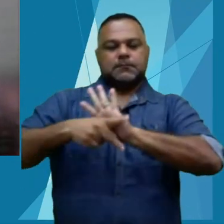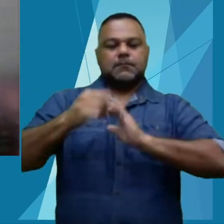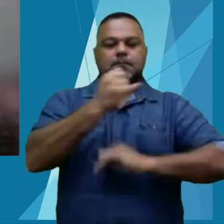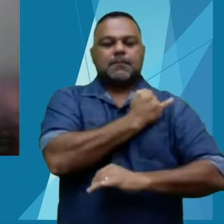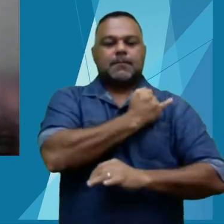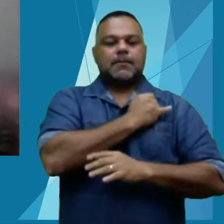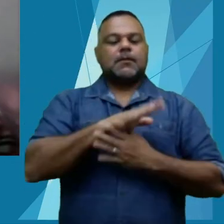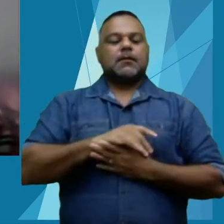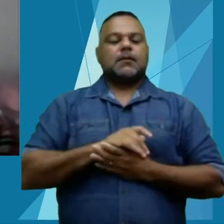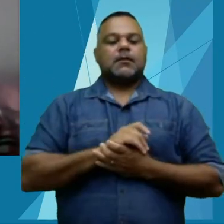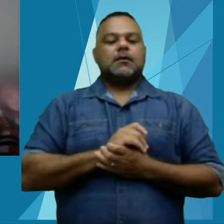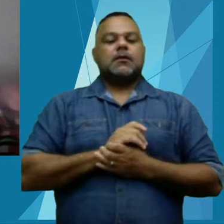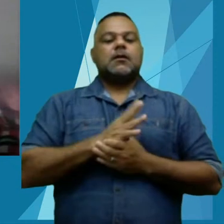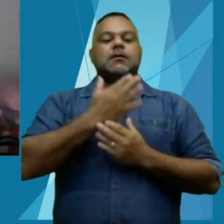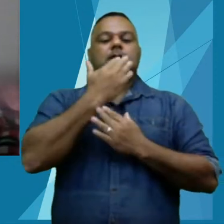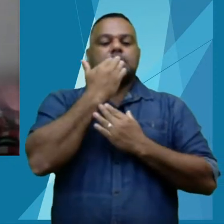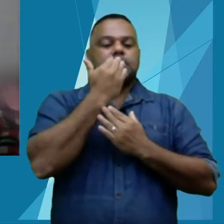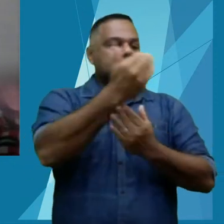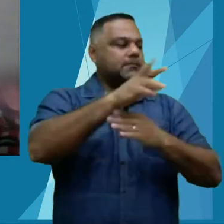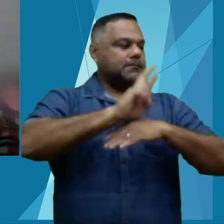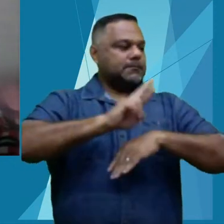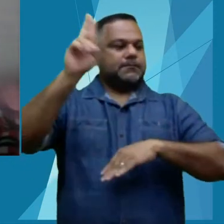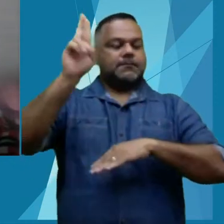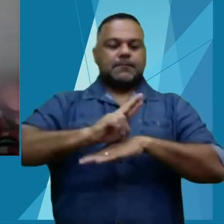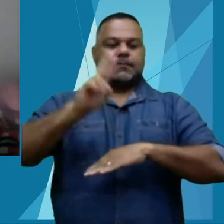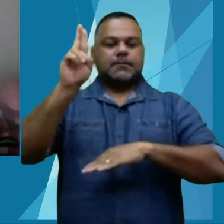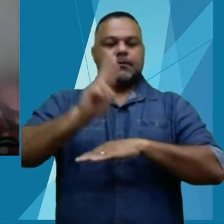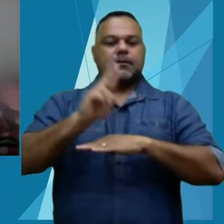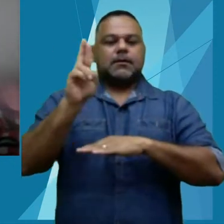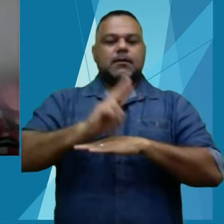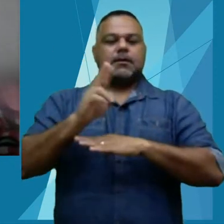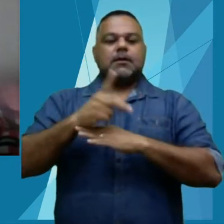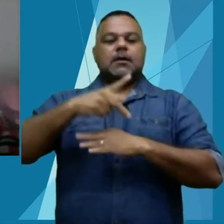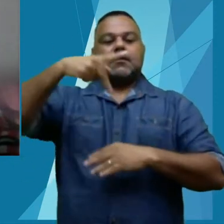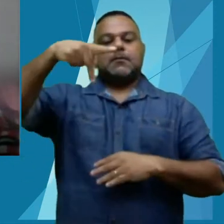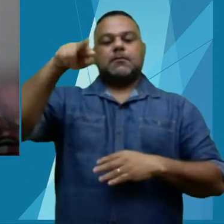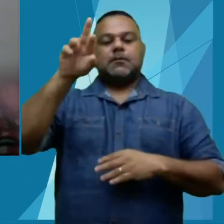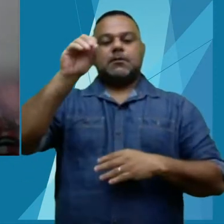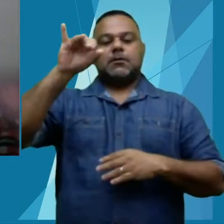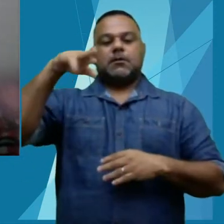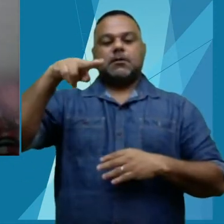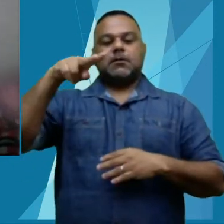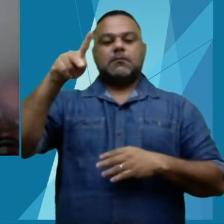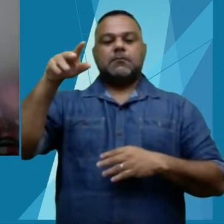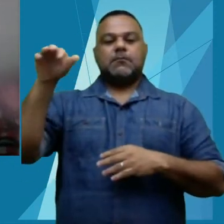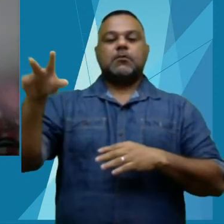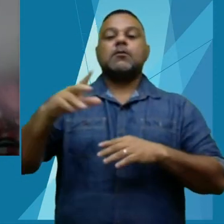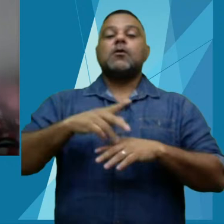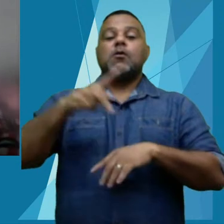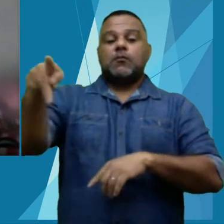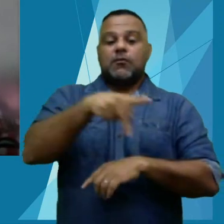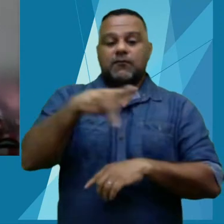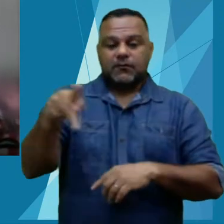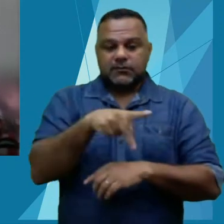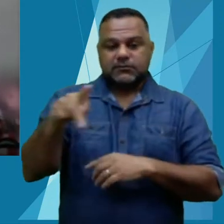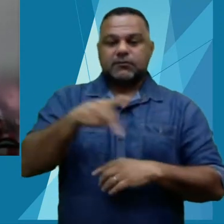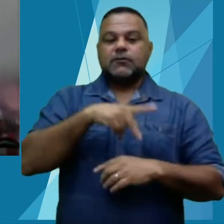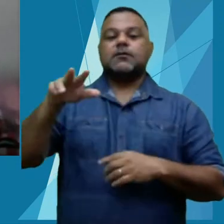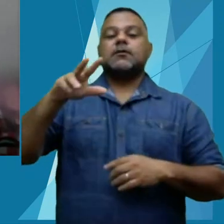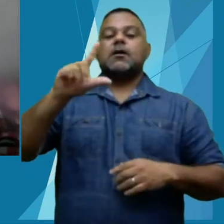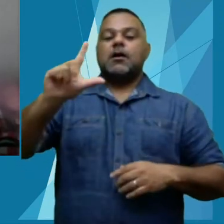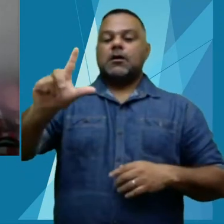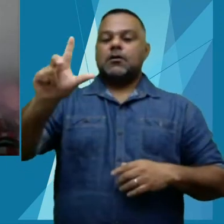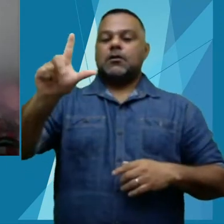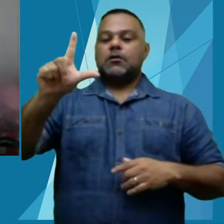que, a pedido da nossa reitora, a PROIMP, por meio do professor Dr. Luiz Pedro de Melo Plese